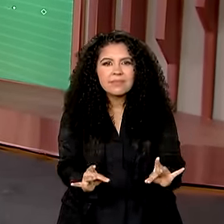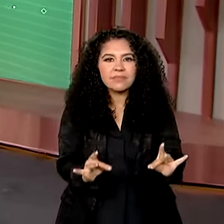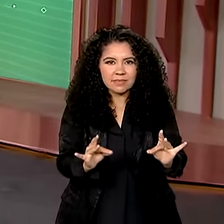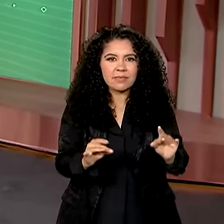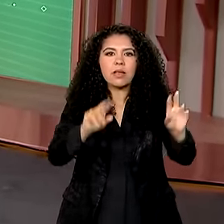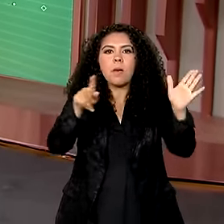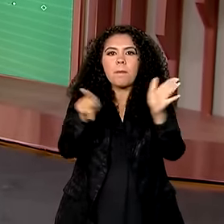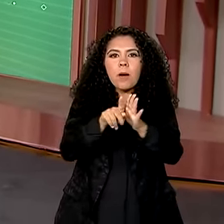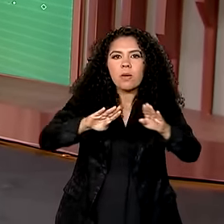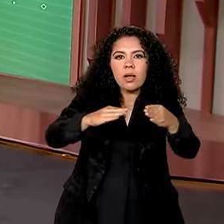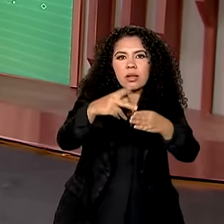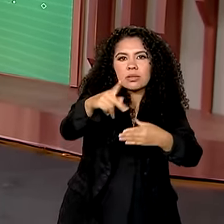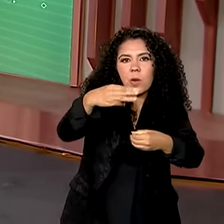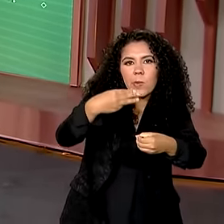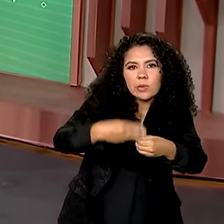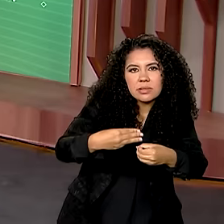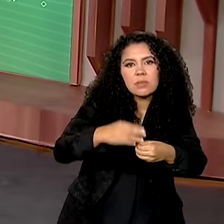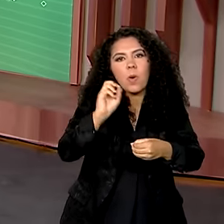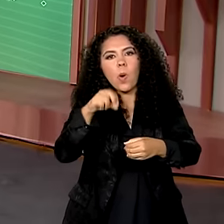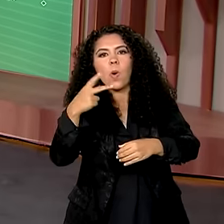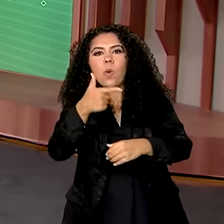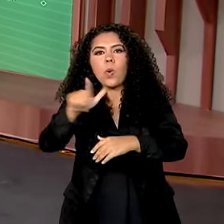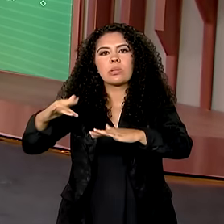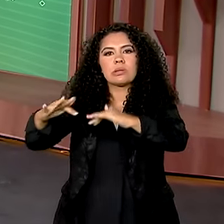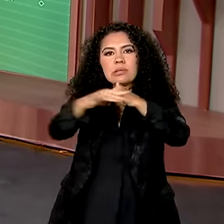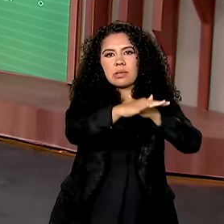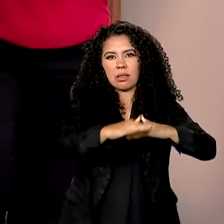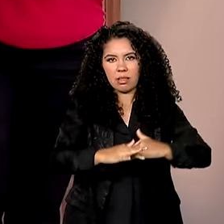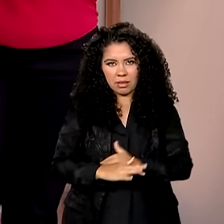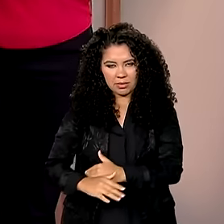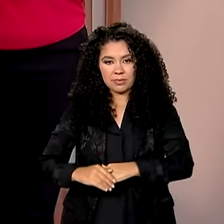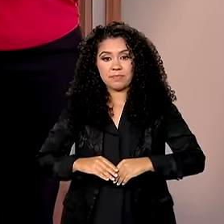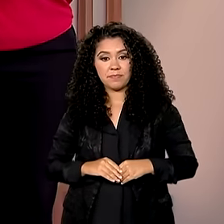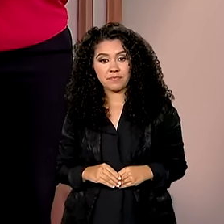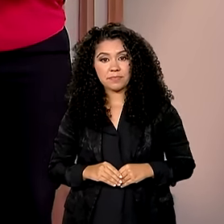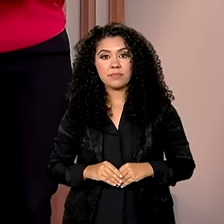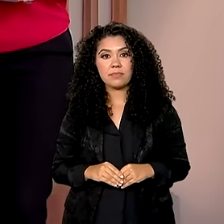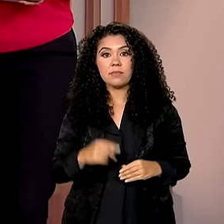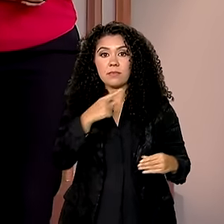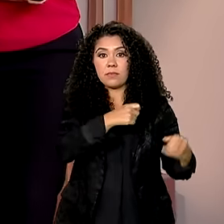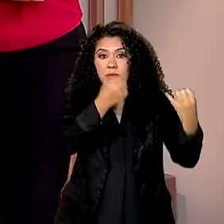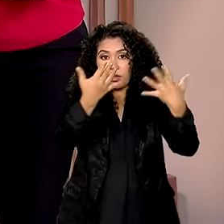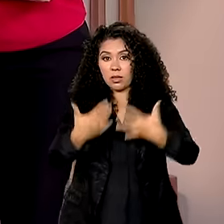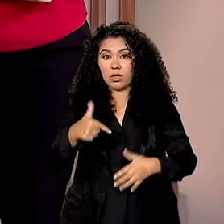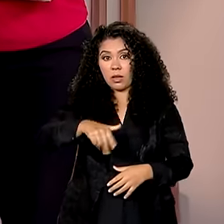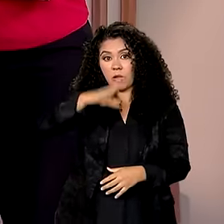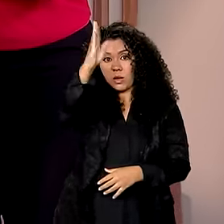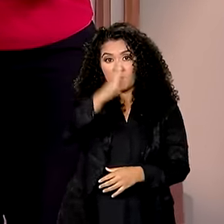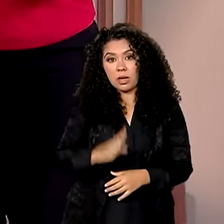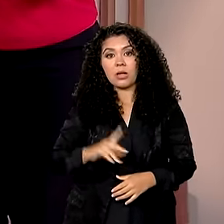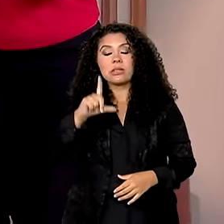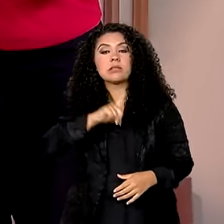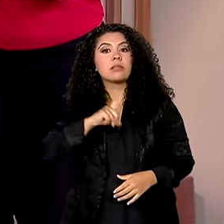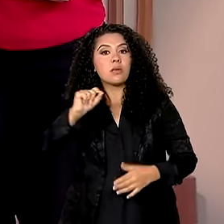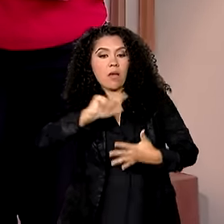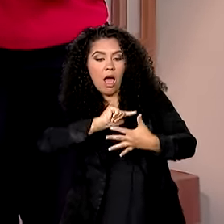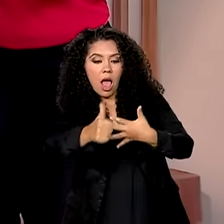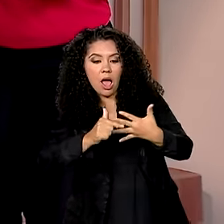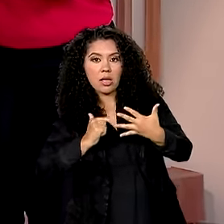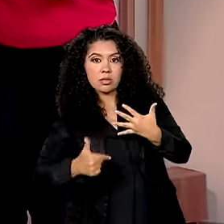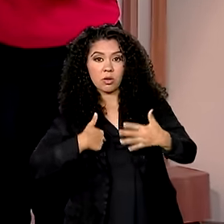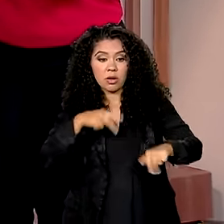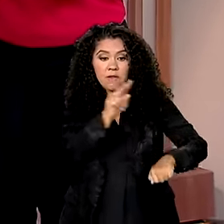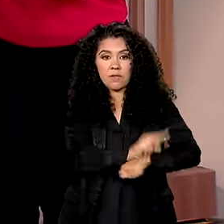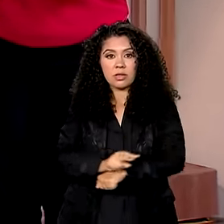seu município ou alguma outra cidade. E o Brasil conta com ações de fiscalização do Ministério do